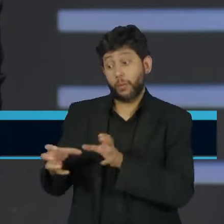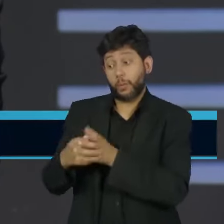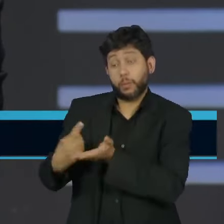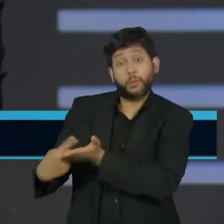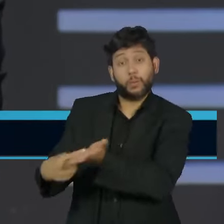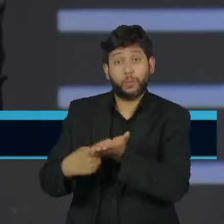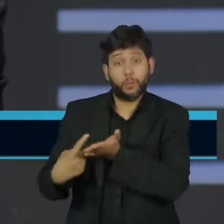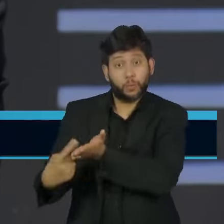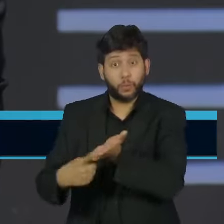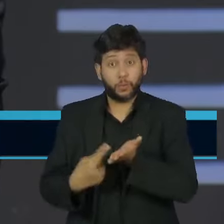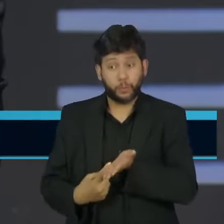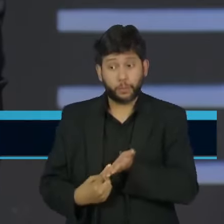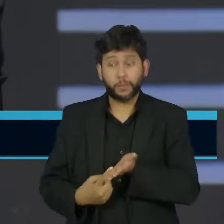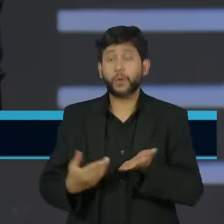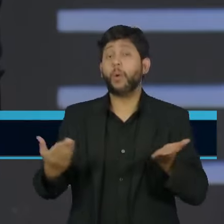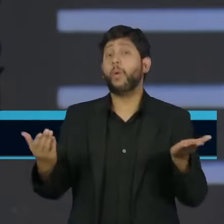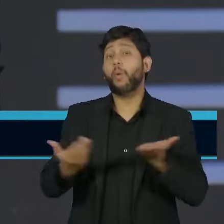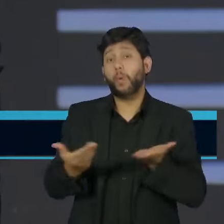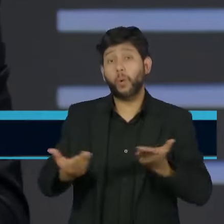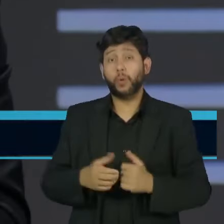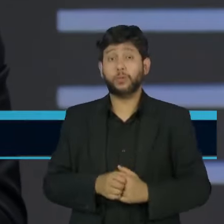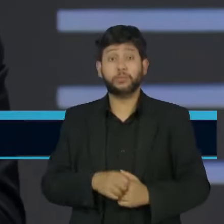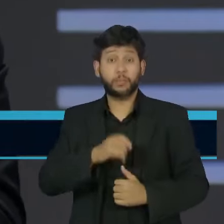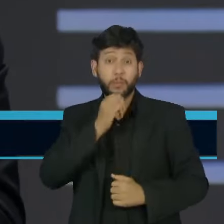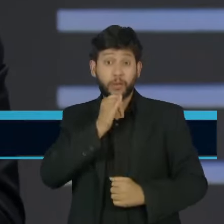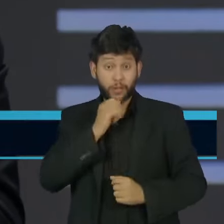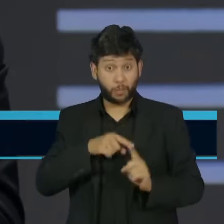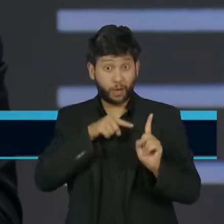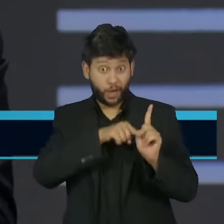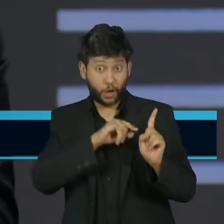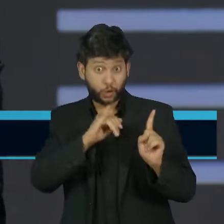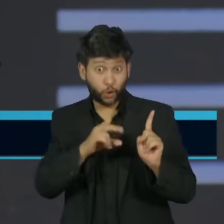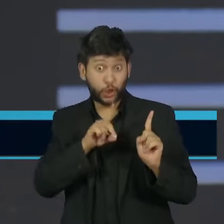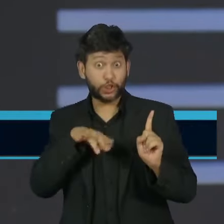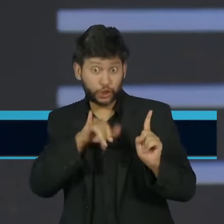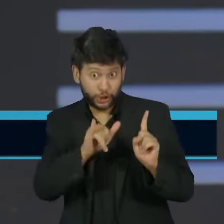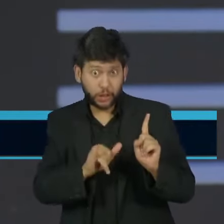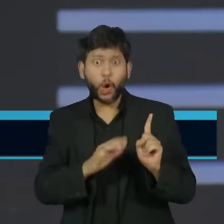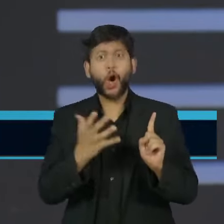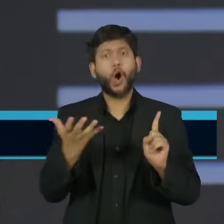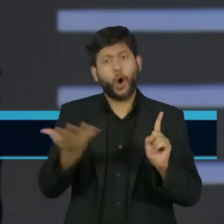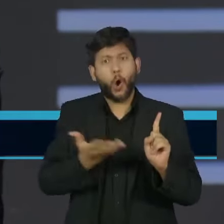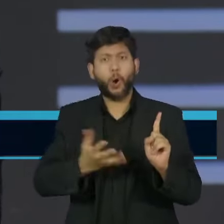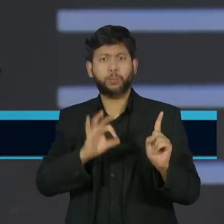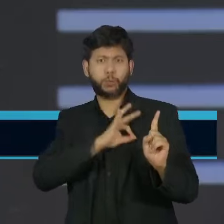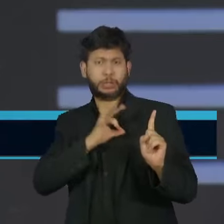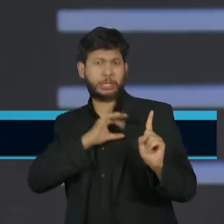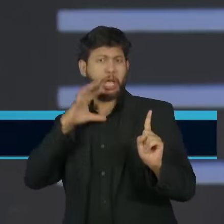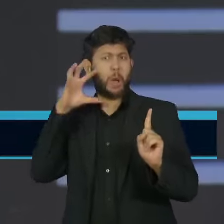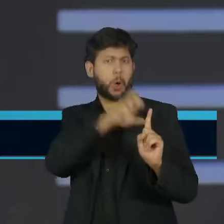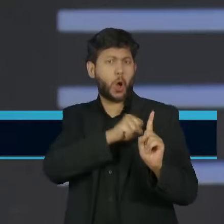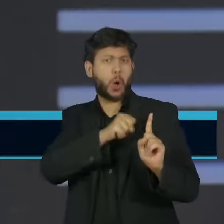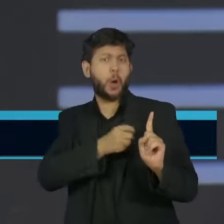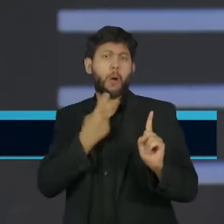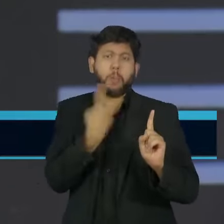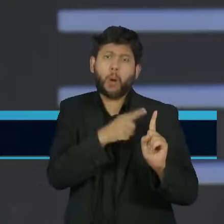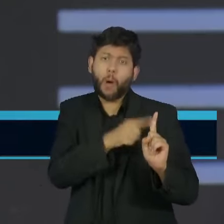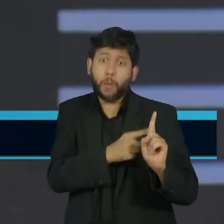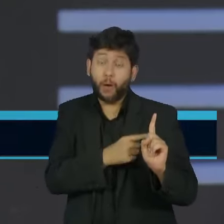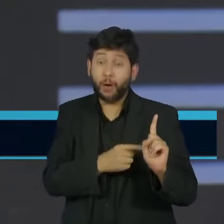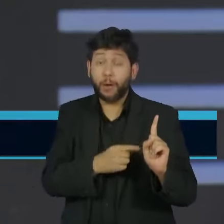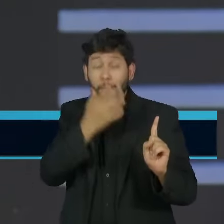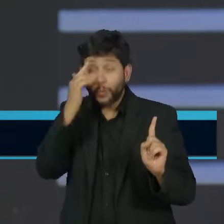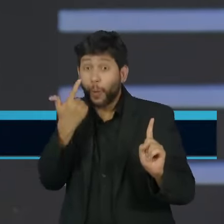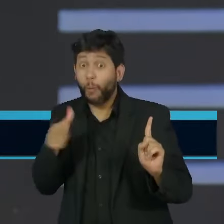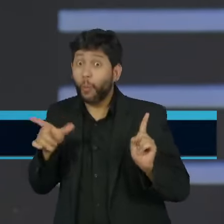quem está lá fala, hoje é ele, amanhã serei eu, se eu financiei, se eu ajudei aos atos